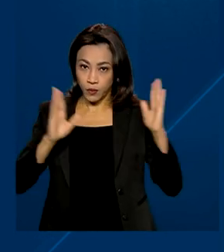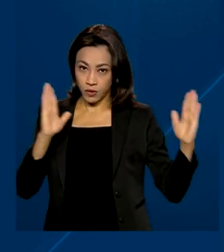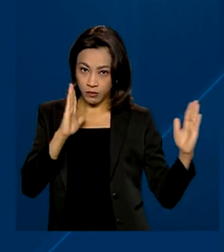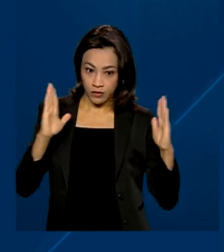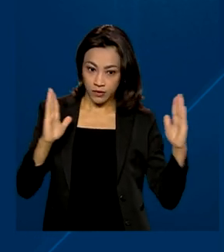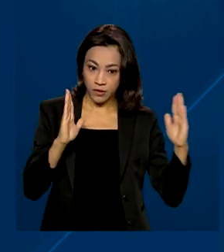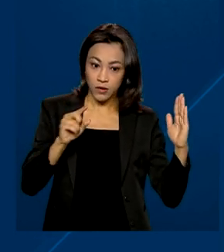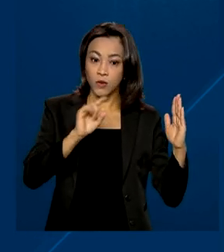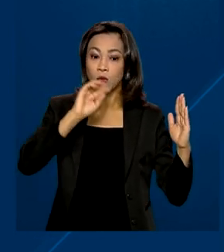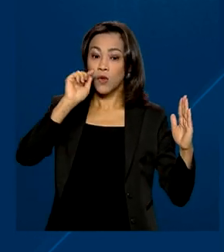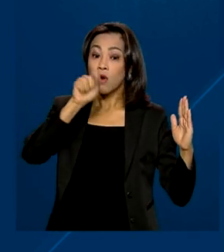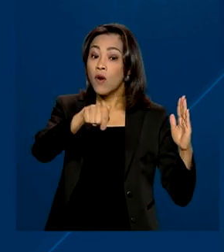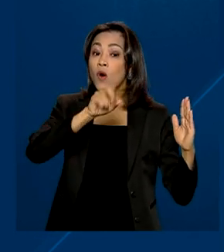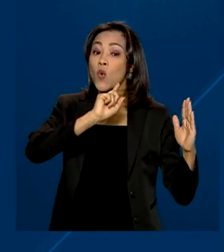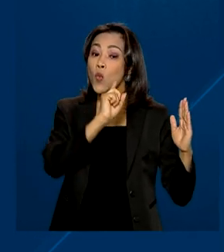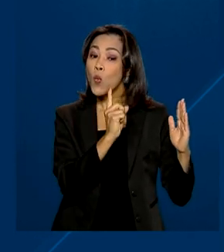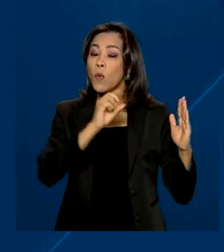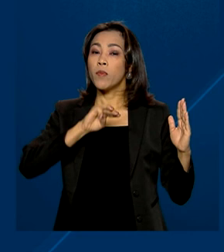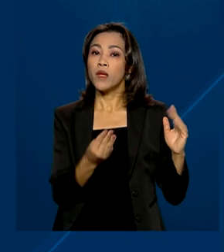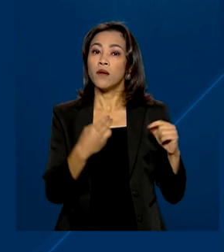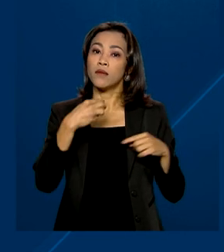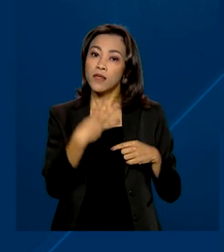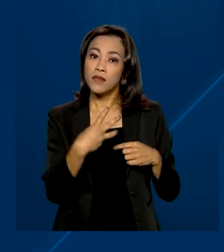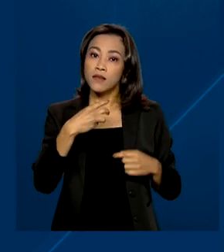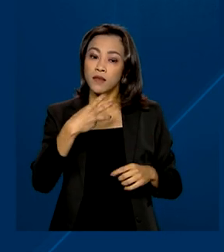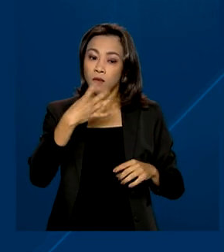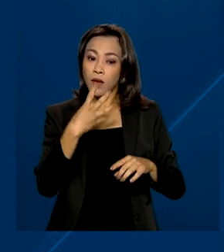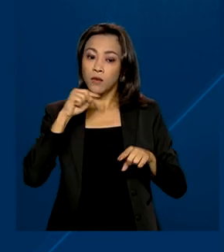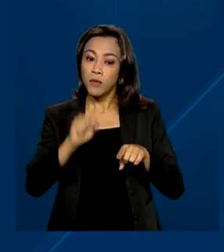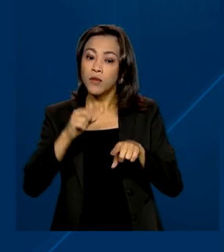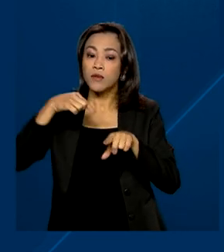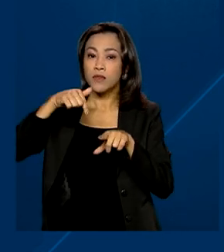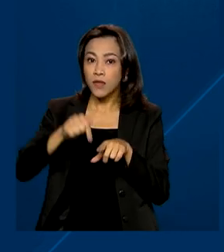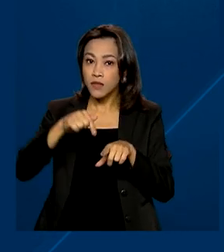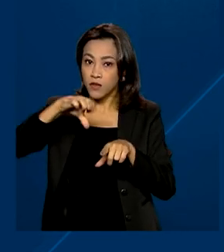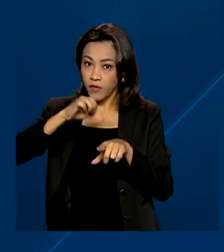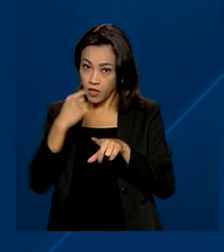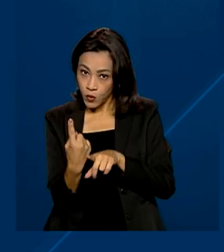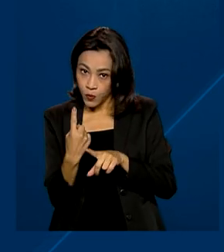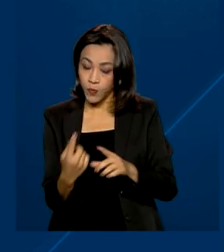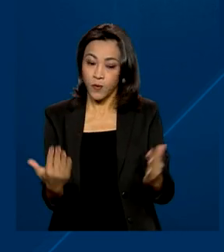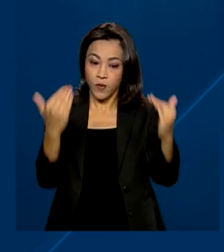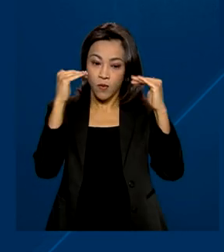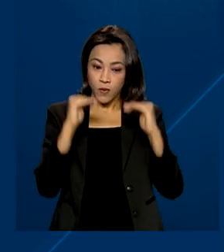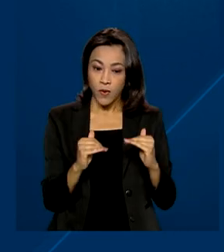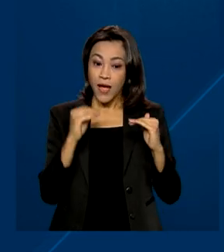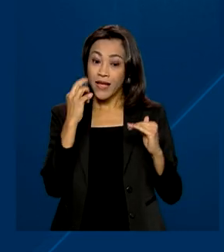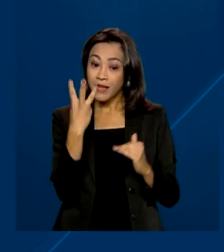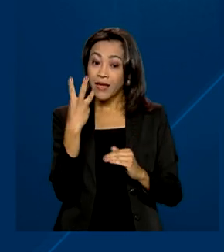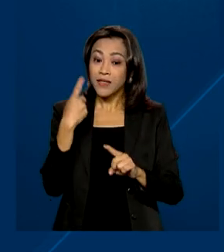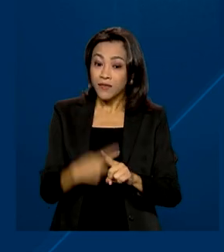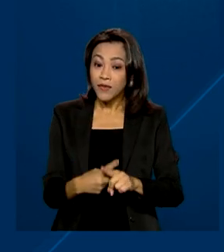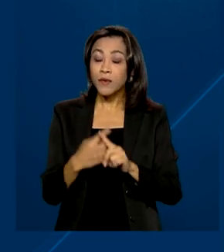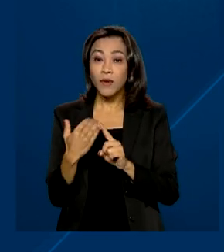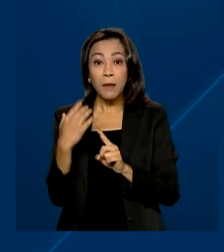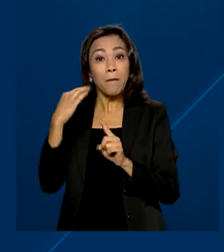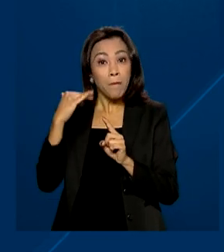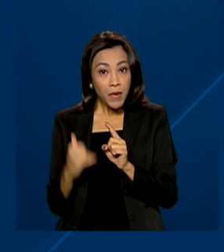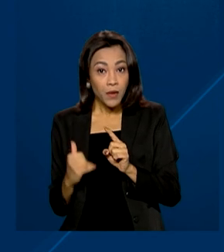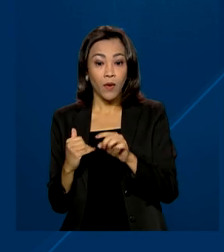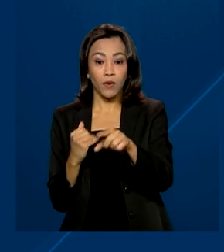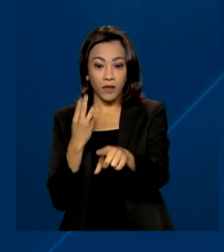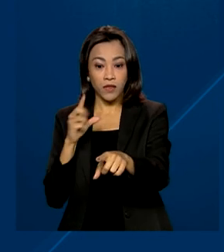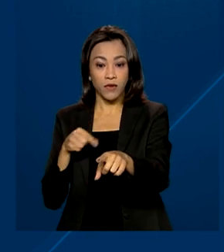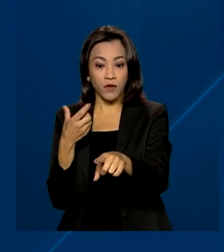é de 1 milhão 334 mil 791. O número é 3,28% menor do que o